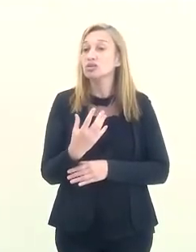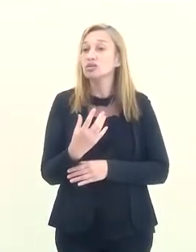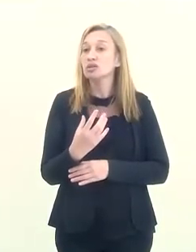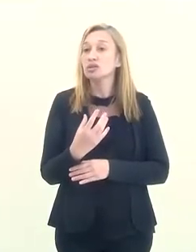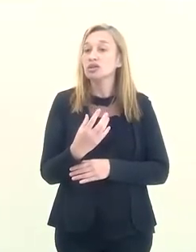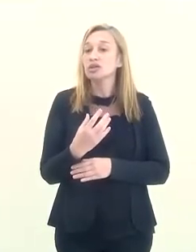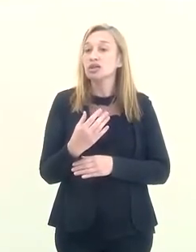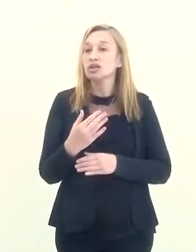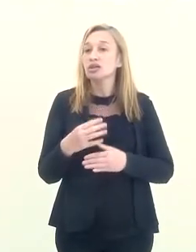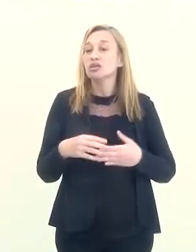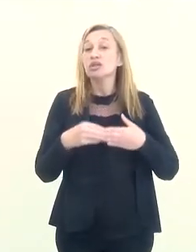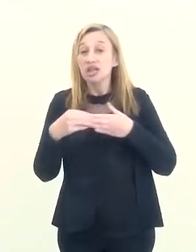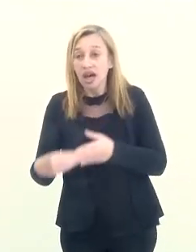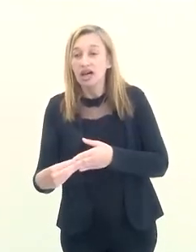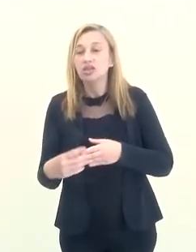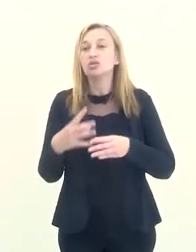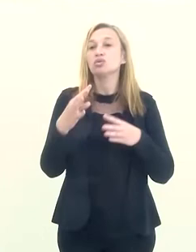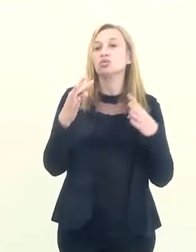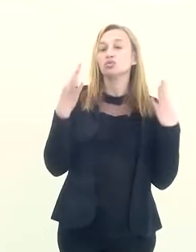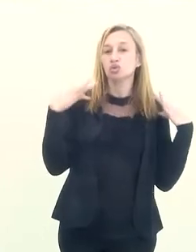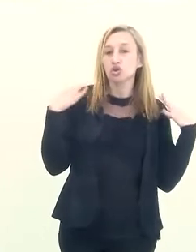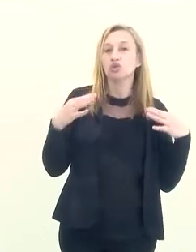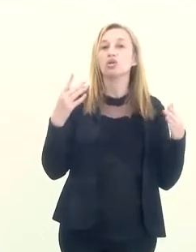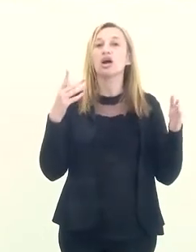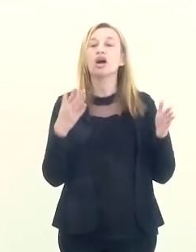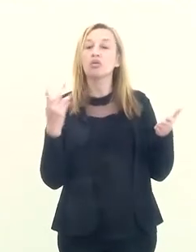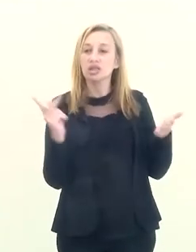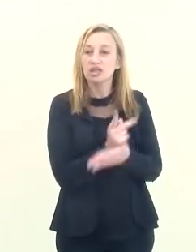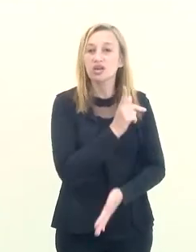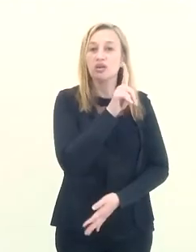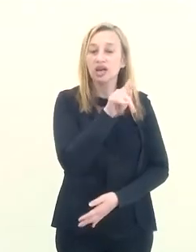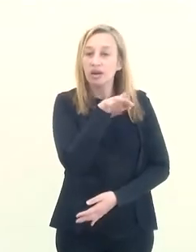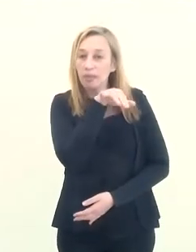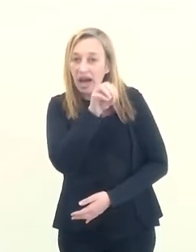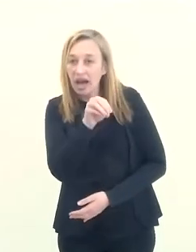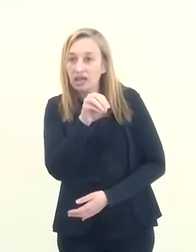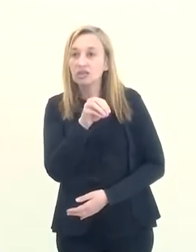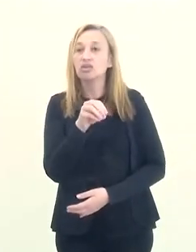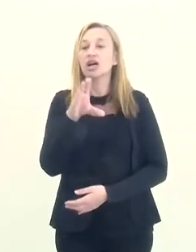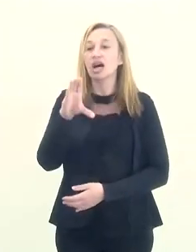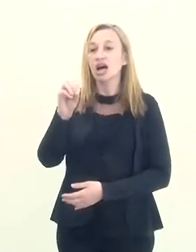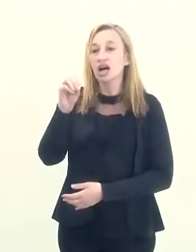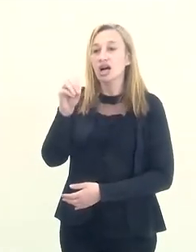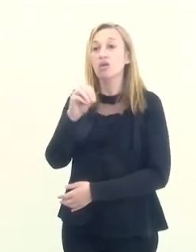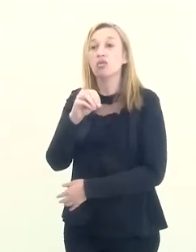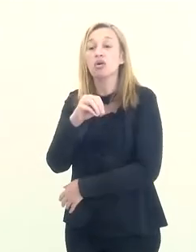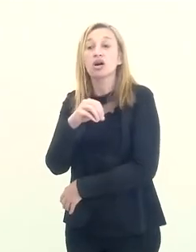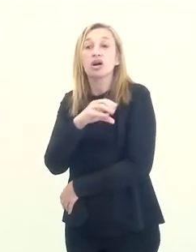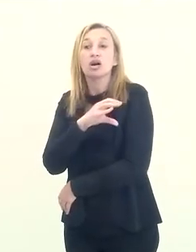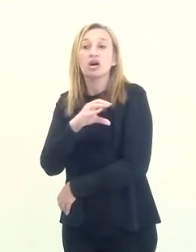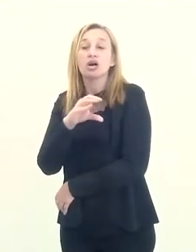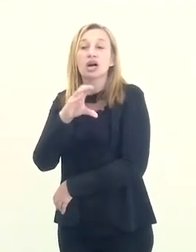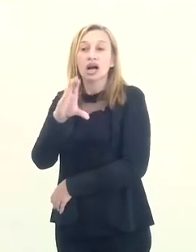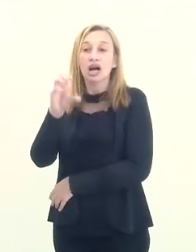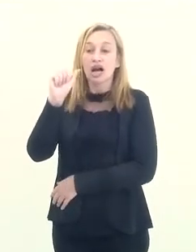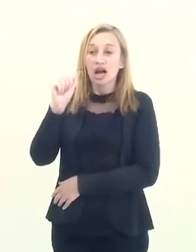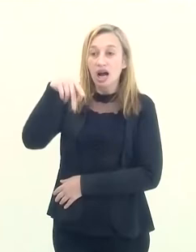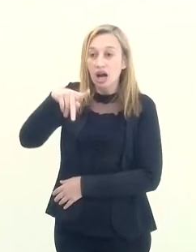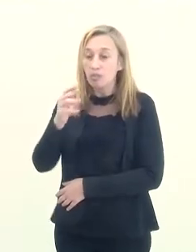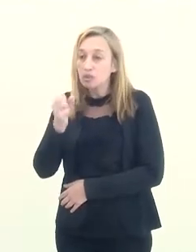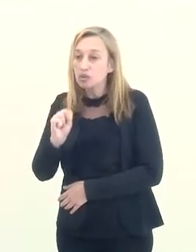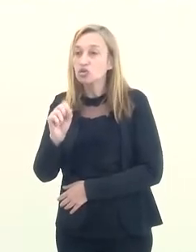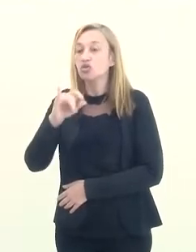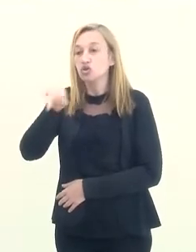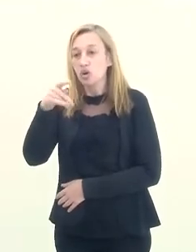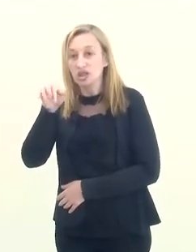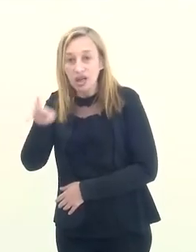turístico. É assim que aconteceu com Gramado, é assim que aconteceu com Campos do Jordão. O Rio de Janeiro é uma megalópolis,